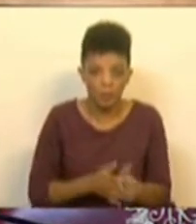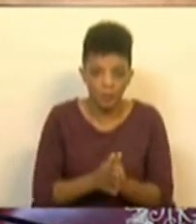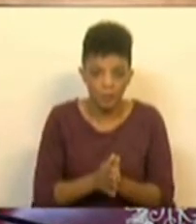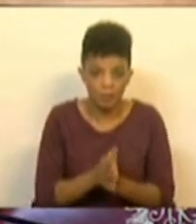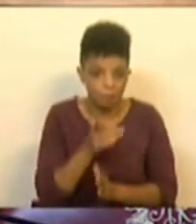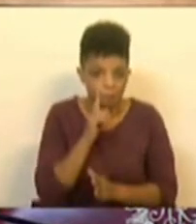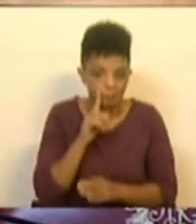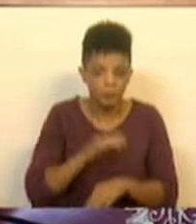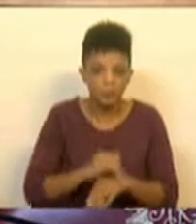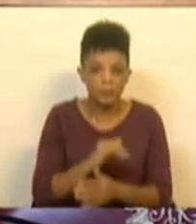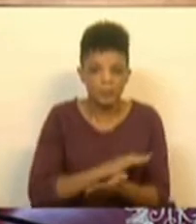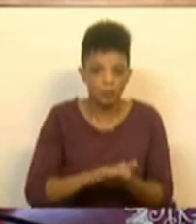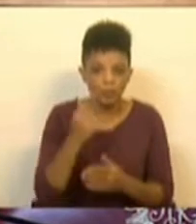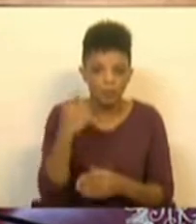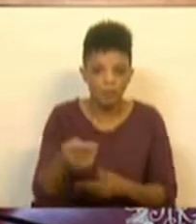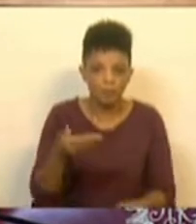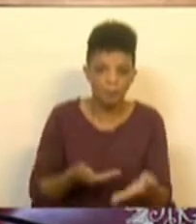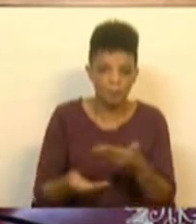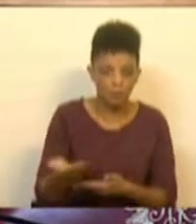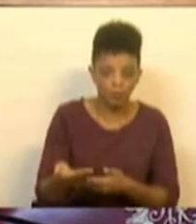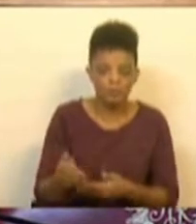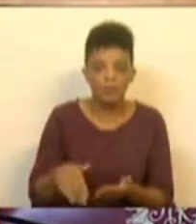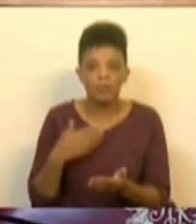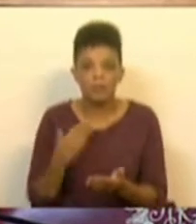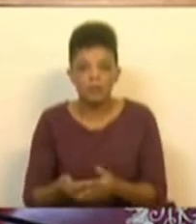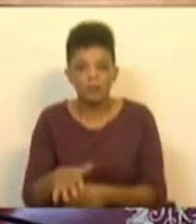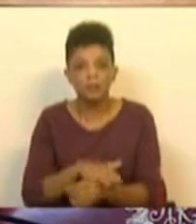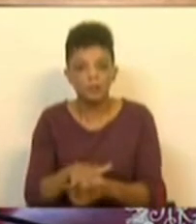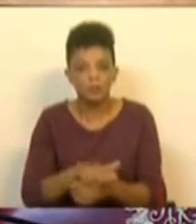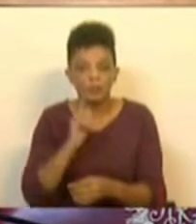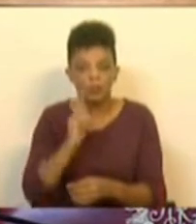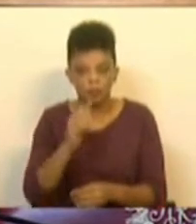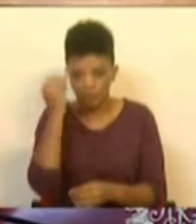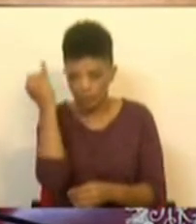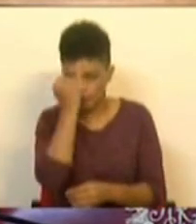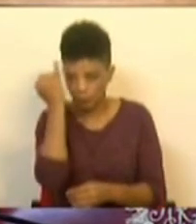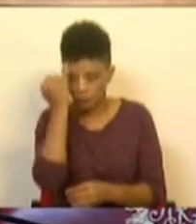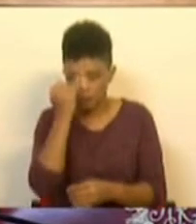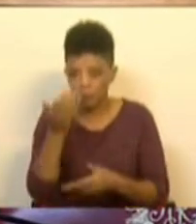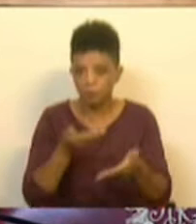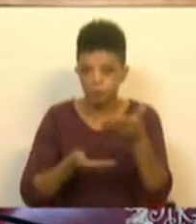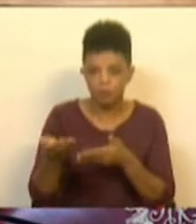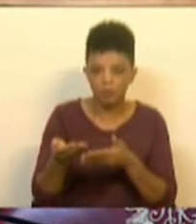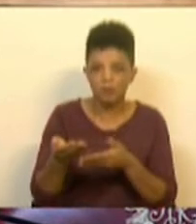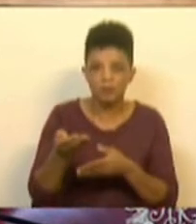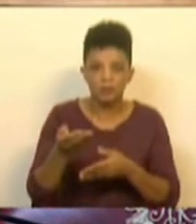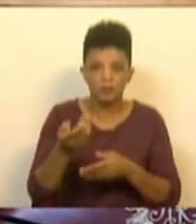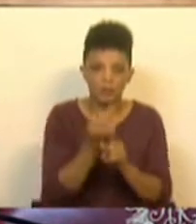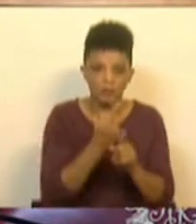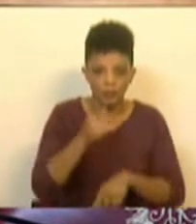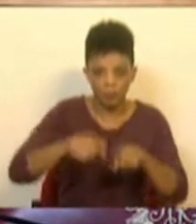ilegítimo das isenções existentes para permutas, configurando verdadeiras situações de simulação de permutas entre diferentes